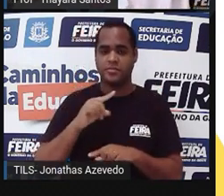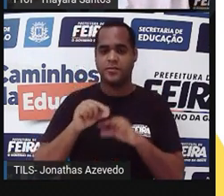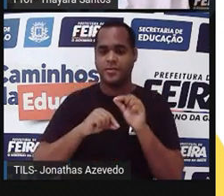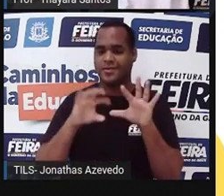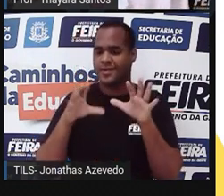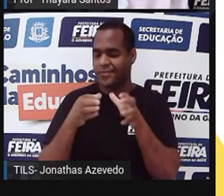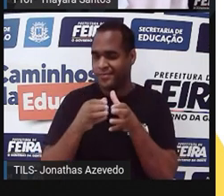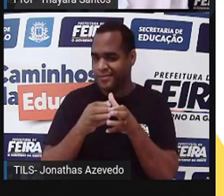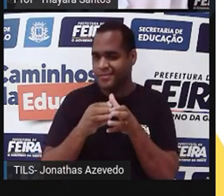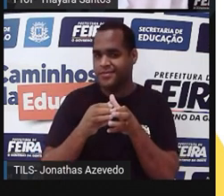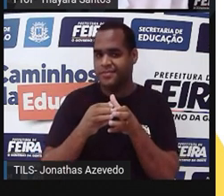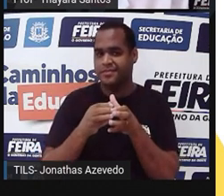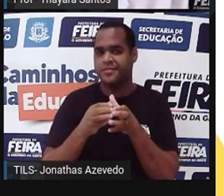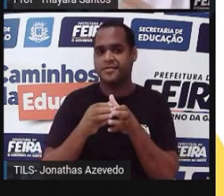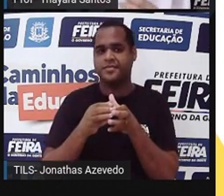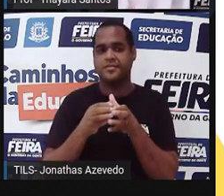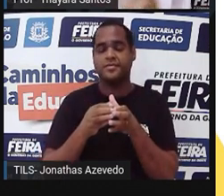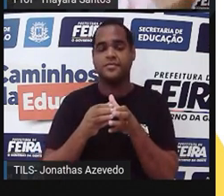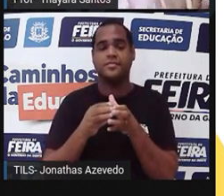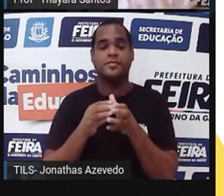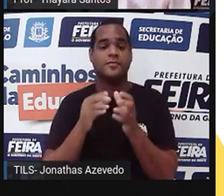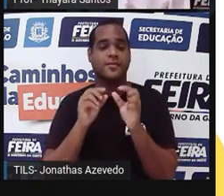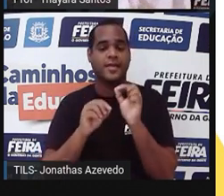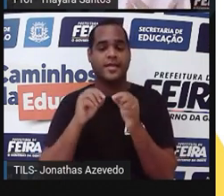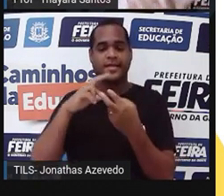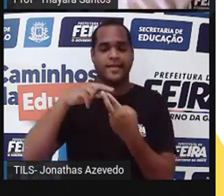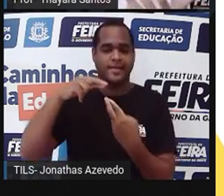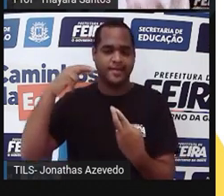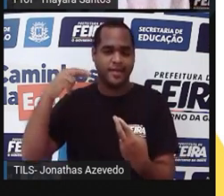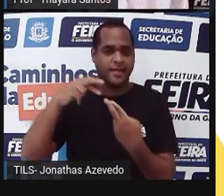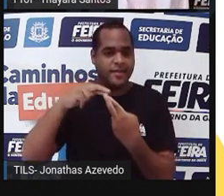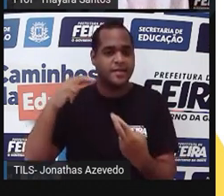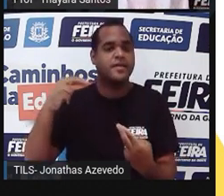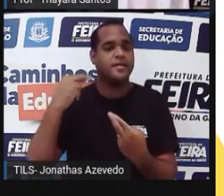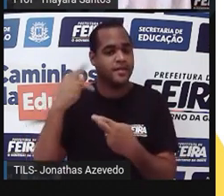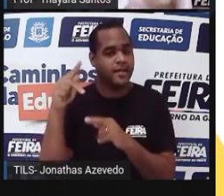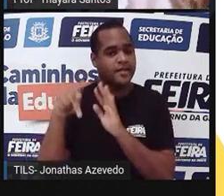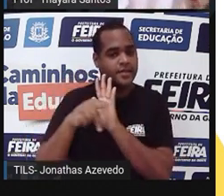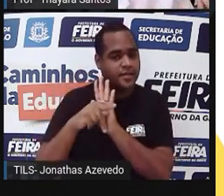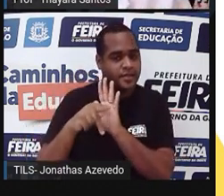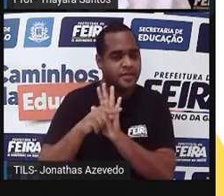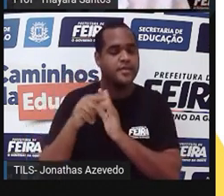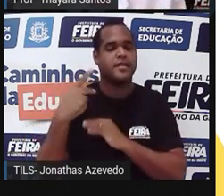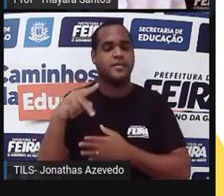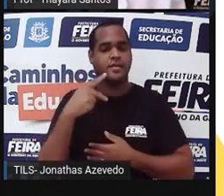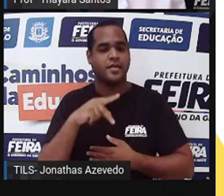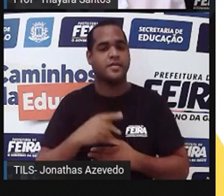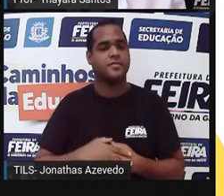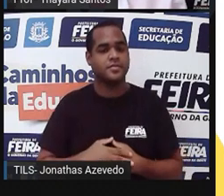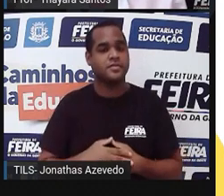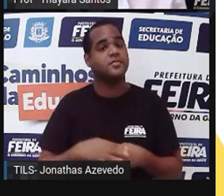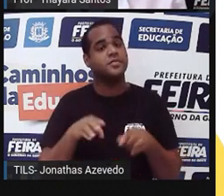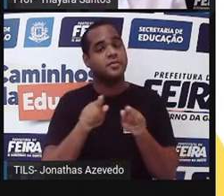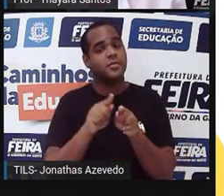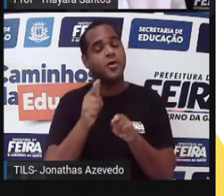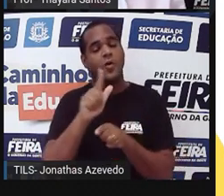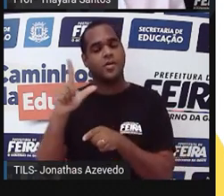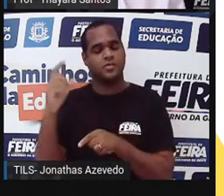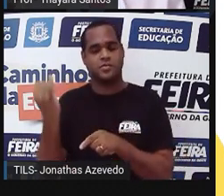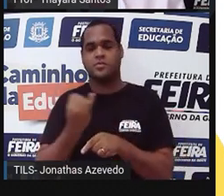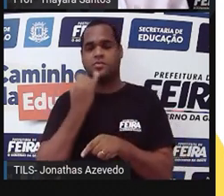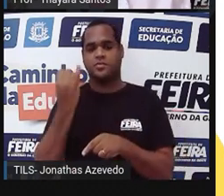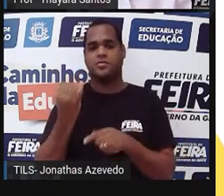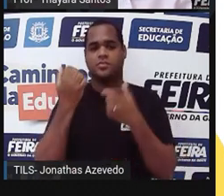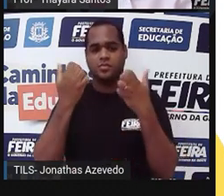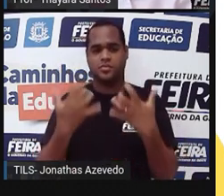de DNA que elas possuem. E elas vão ter também uma outra fase, que a gente